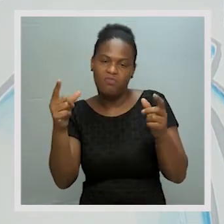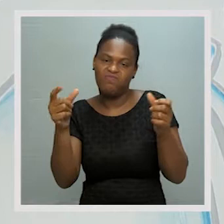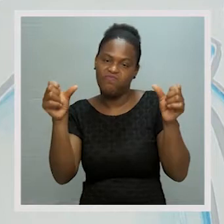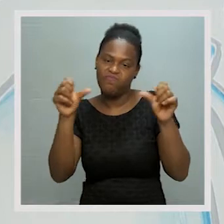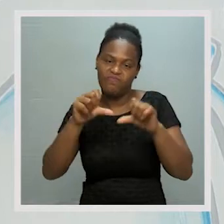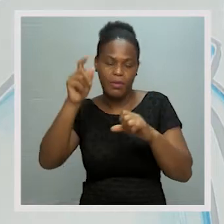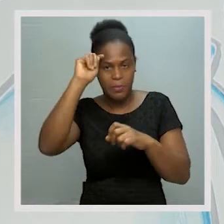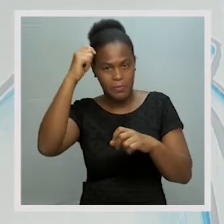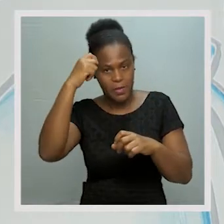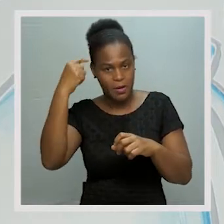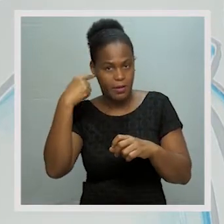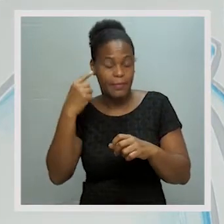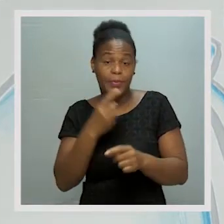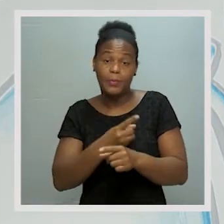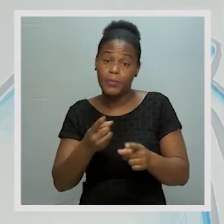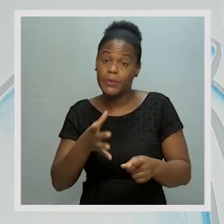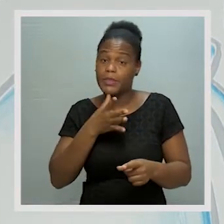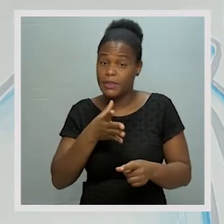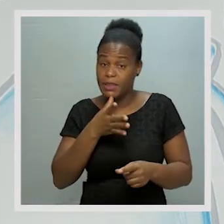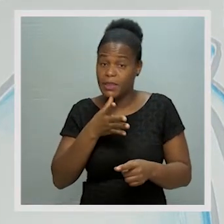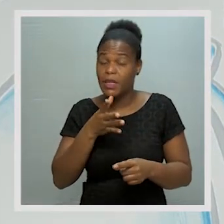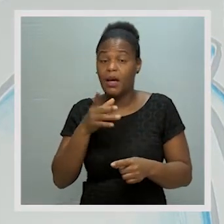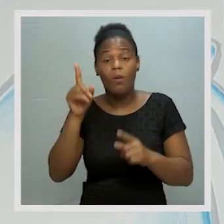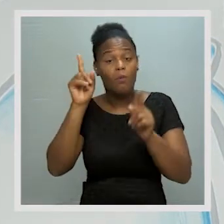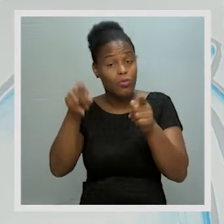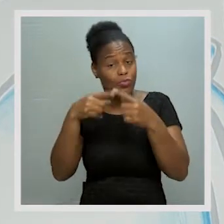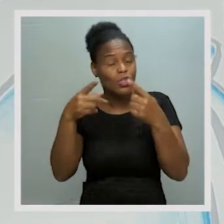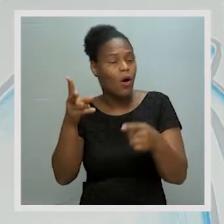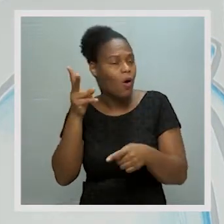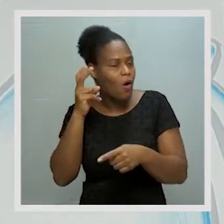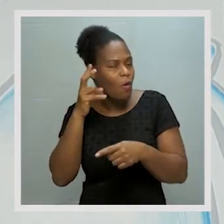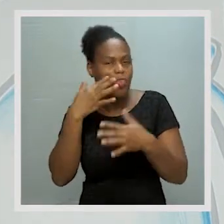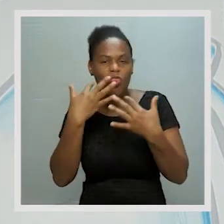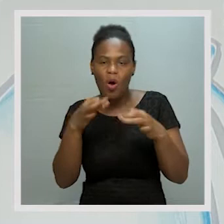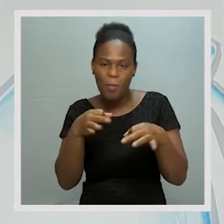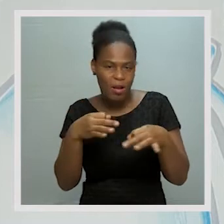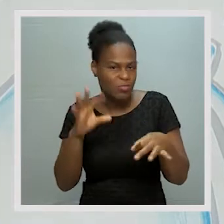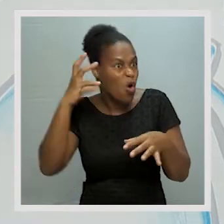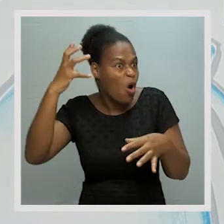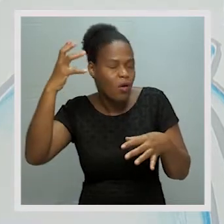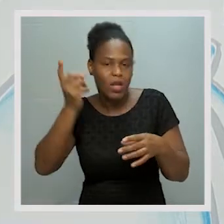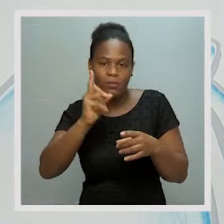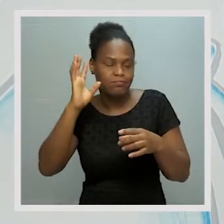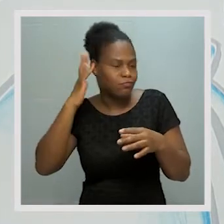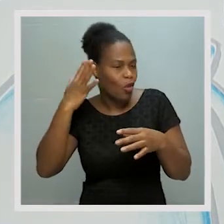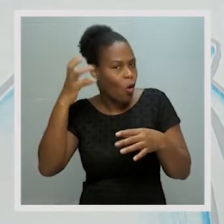Entenderam? Por isso, repito, ouvir a música num tom normal.